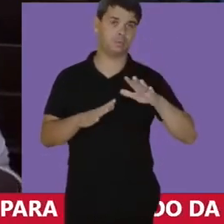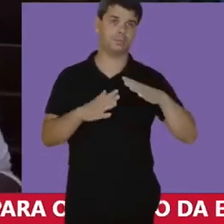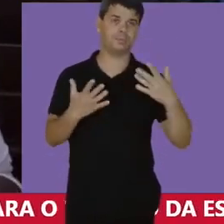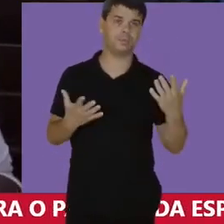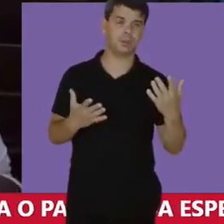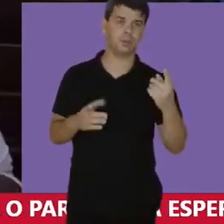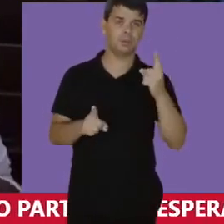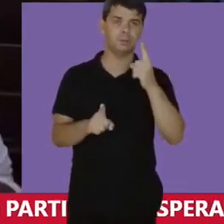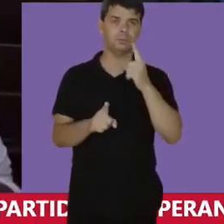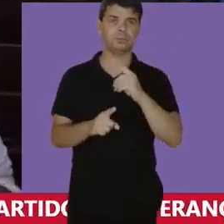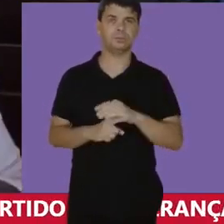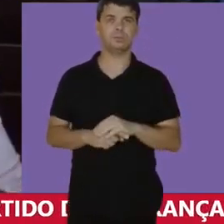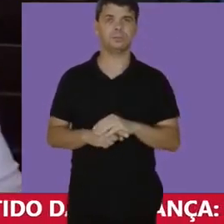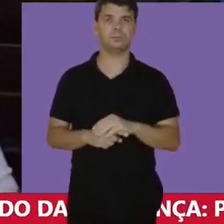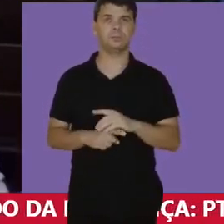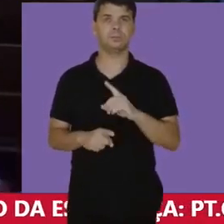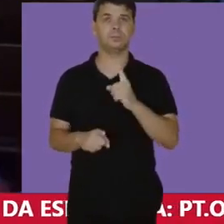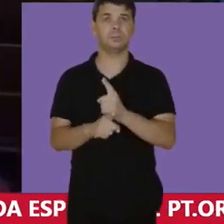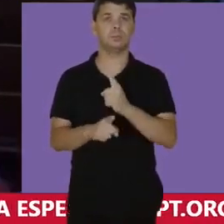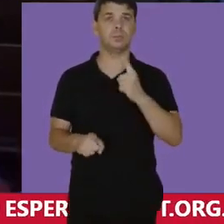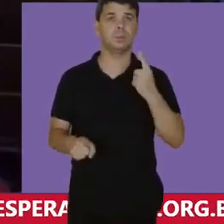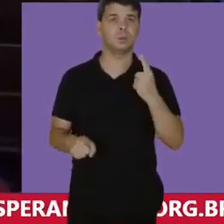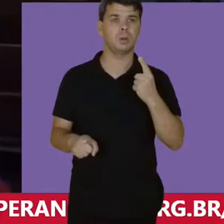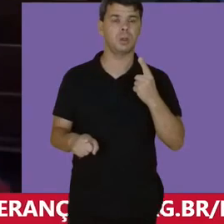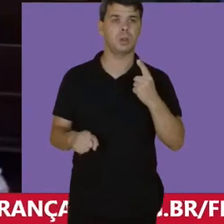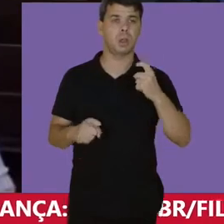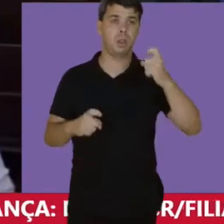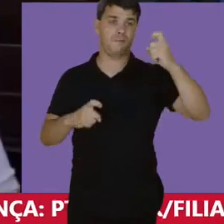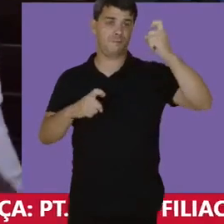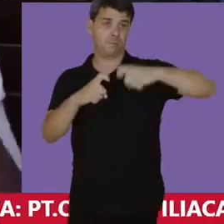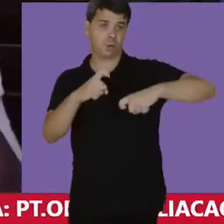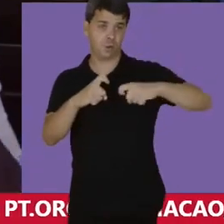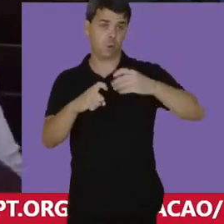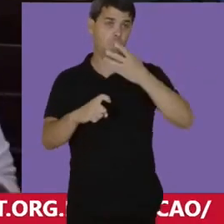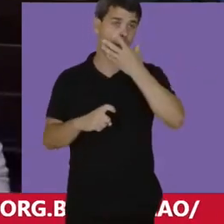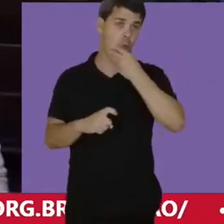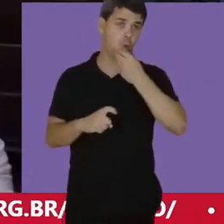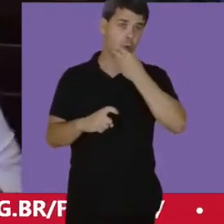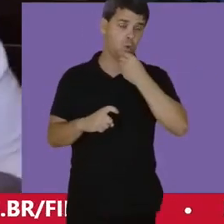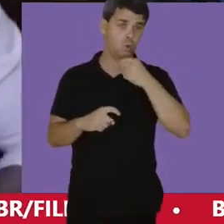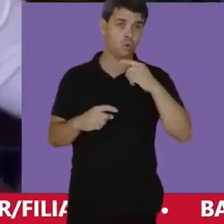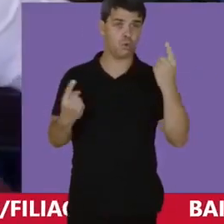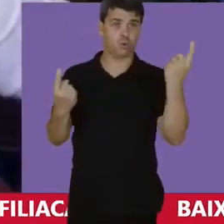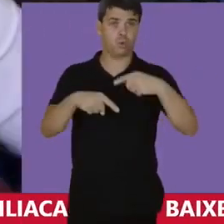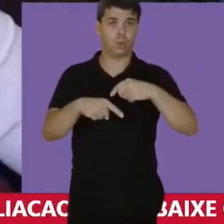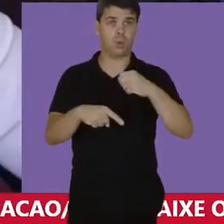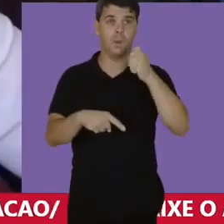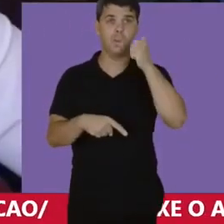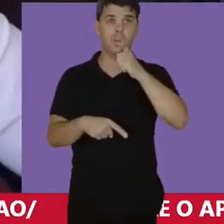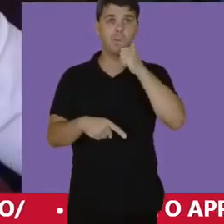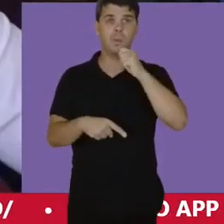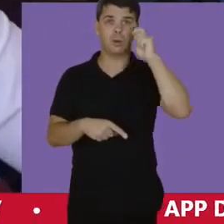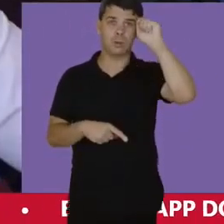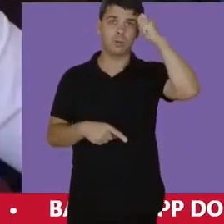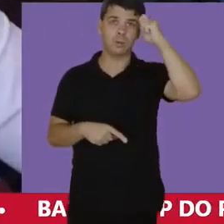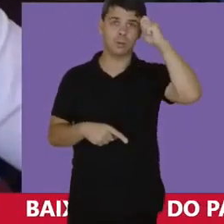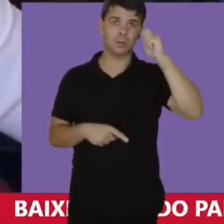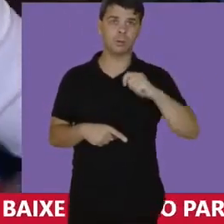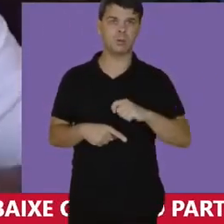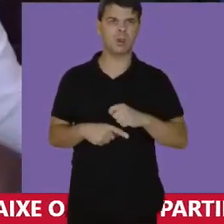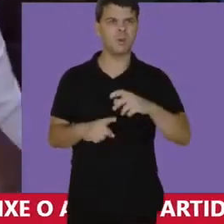descobriam as violações que os homens faziam contra as mulheres negras Nós éramos